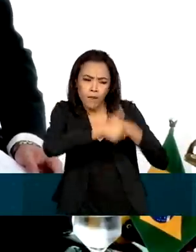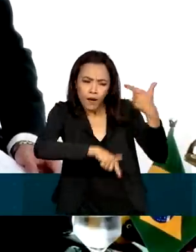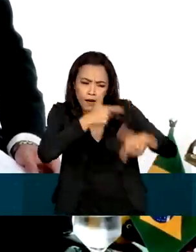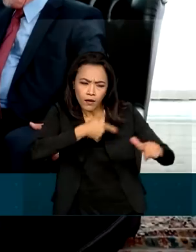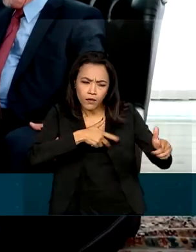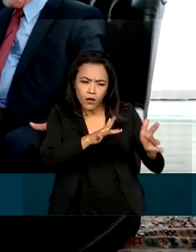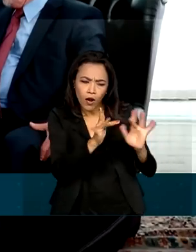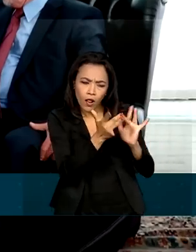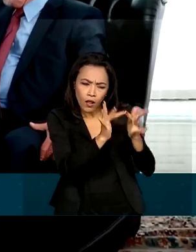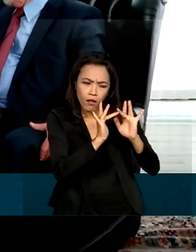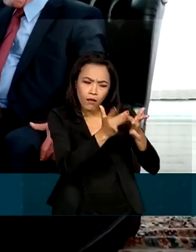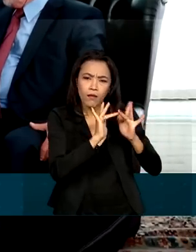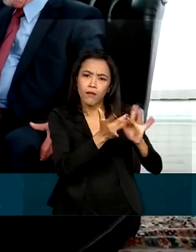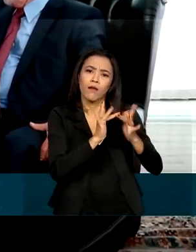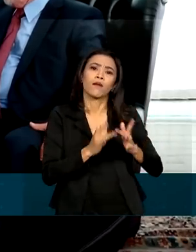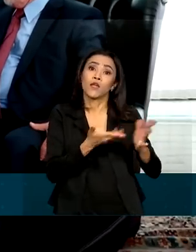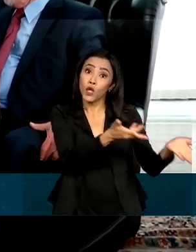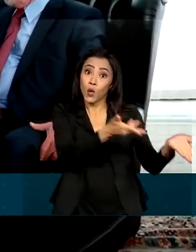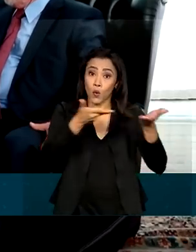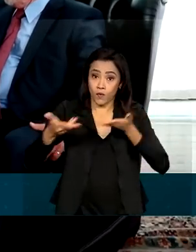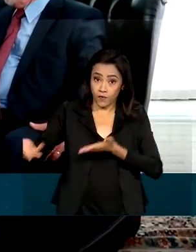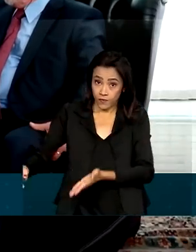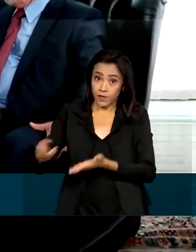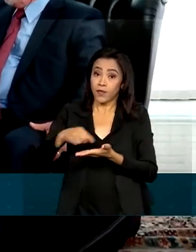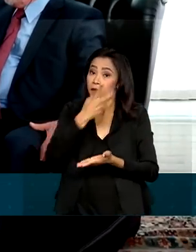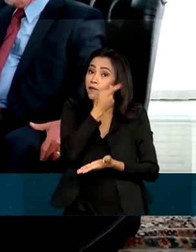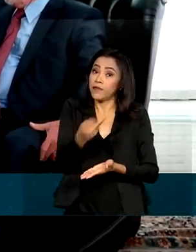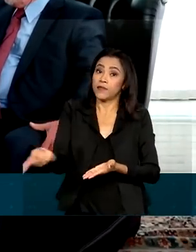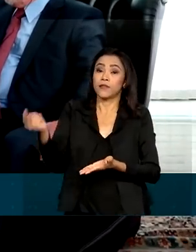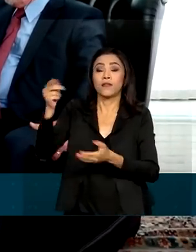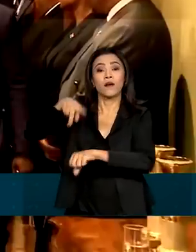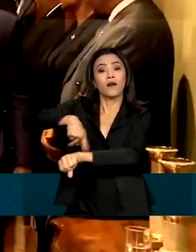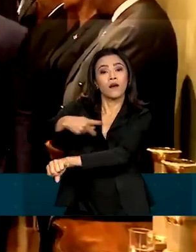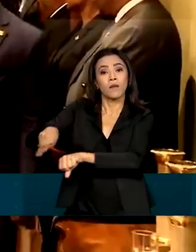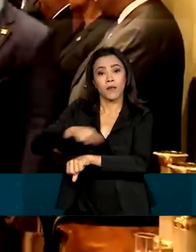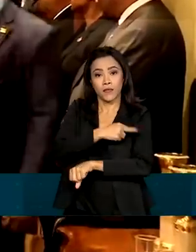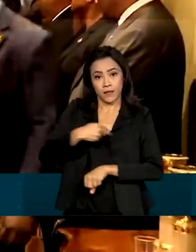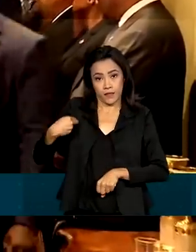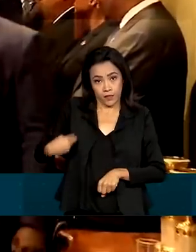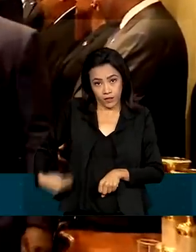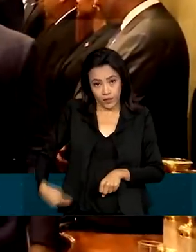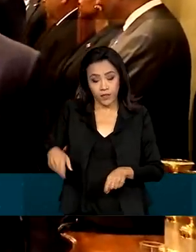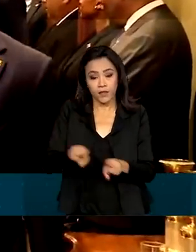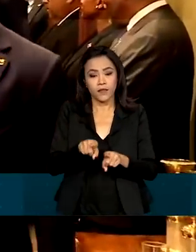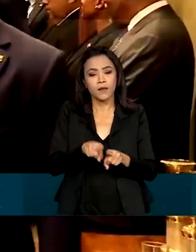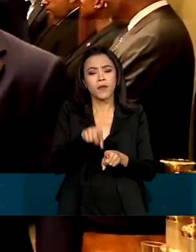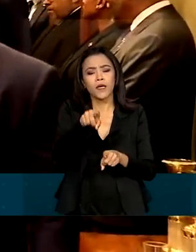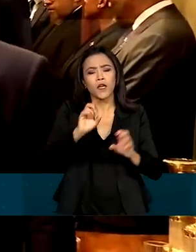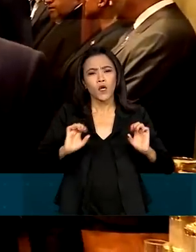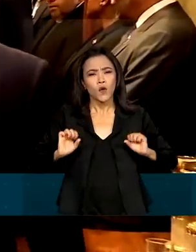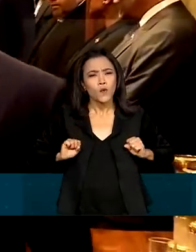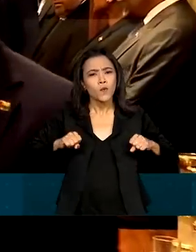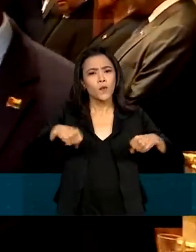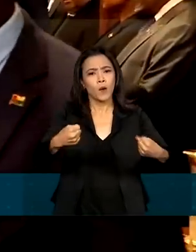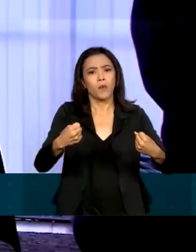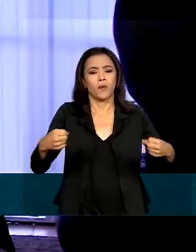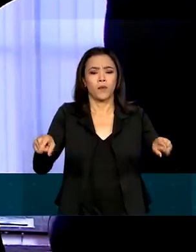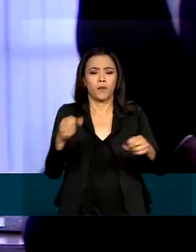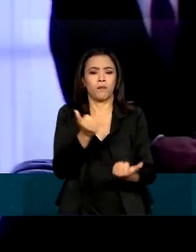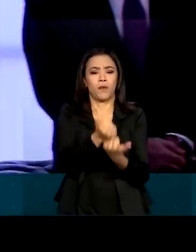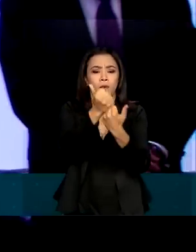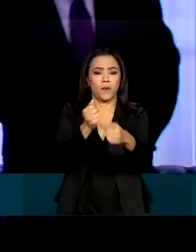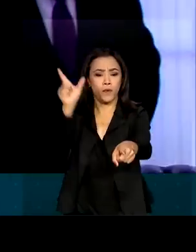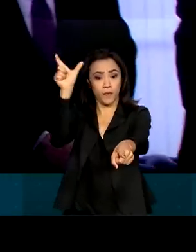comercial e convida Lula para uma visita oficial à China. E o fortalecimento das relações com o continente africano